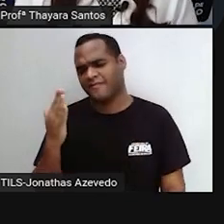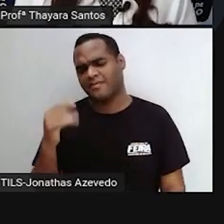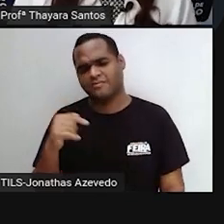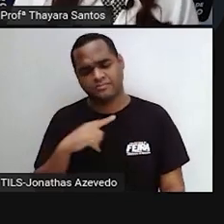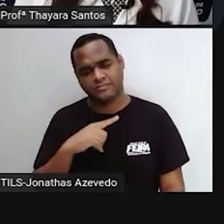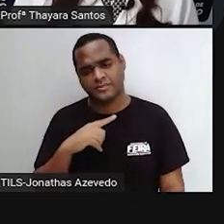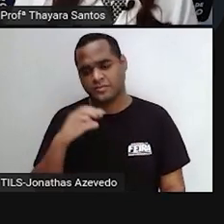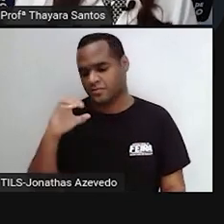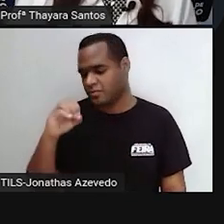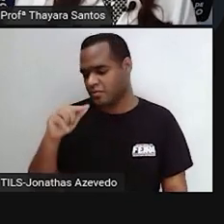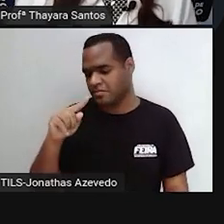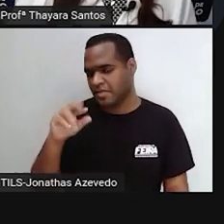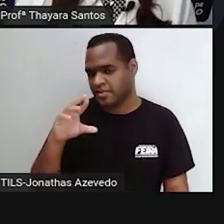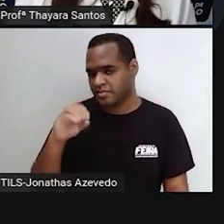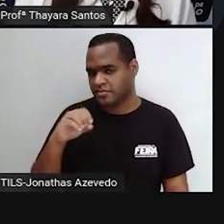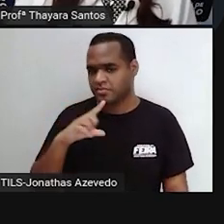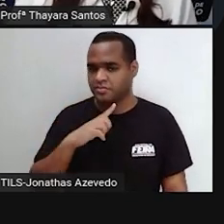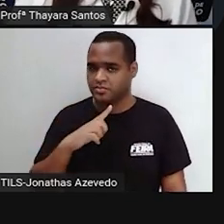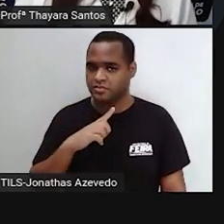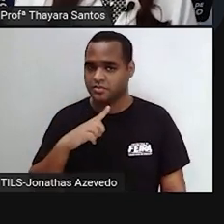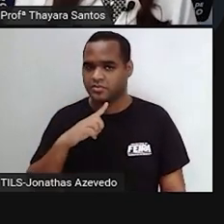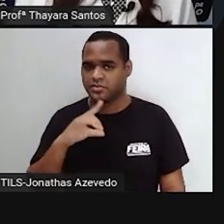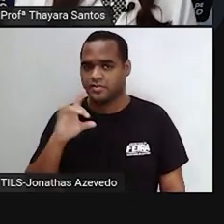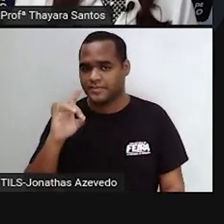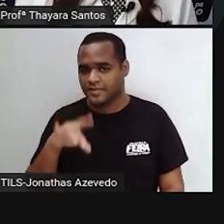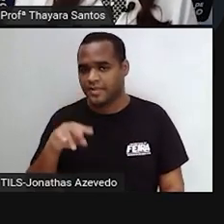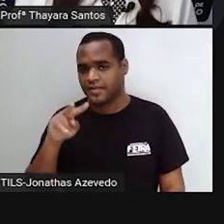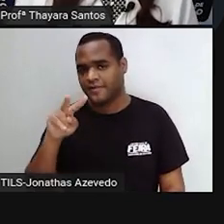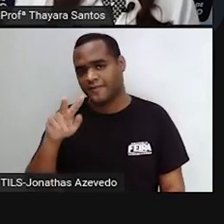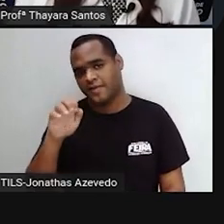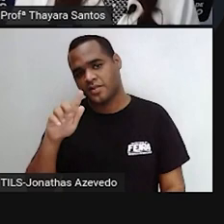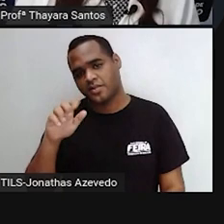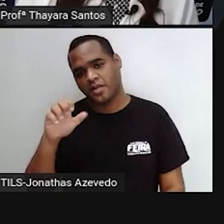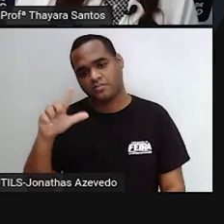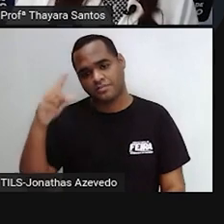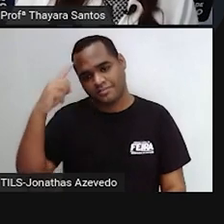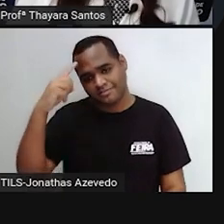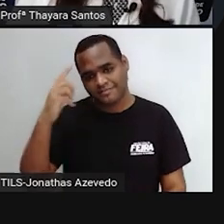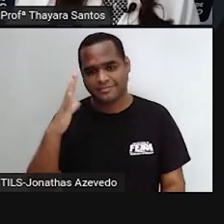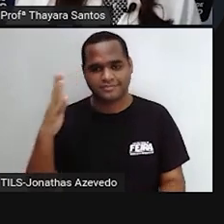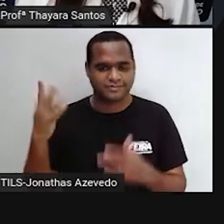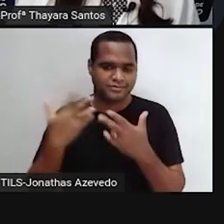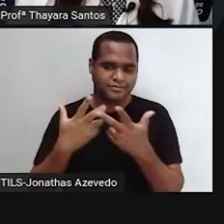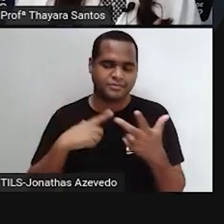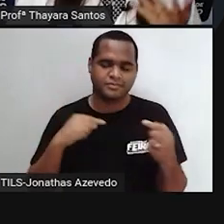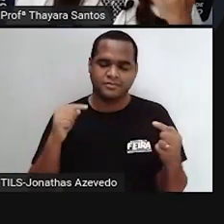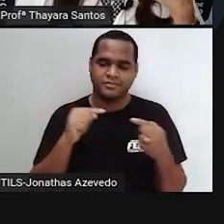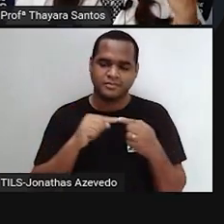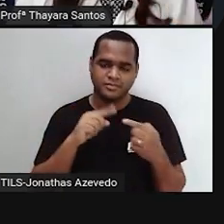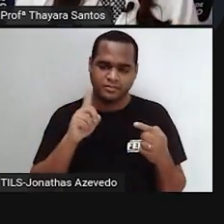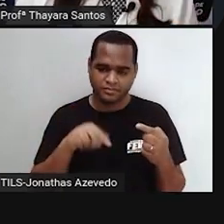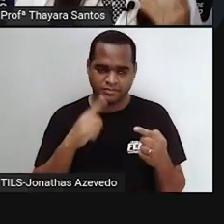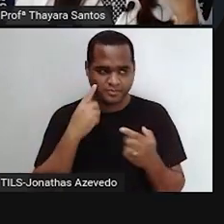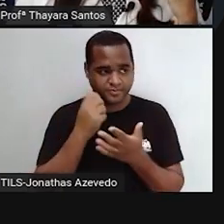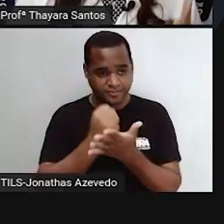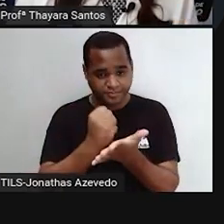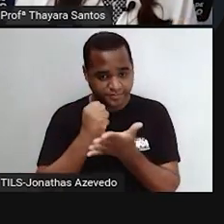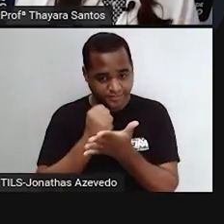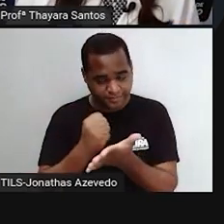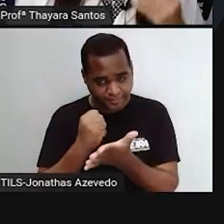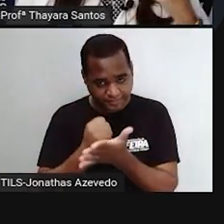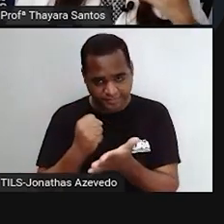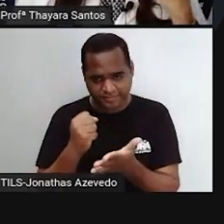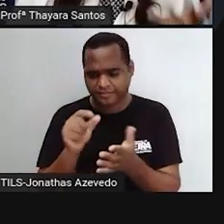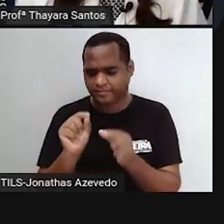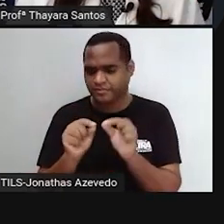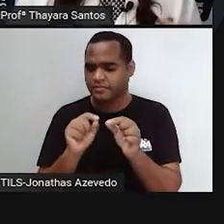falsa. Os cloroplastos só estão presentes nas células eucarióticas vegetais, porque a função deles é auxiliar, auxiliar